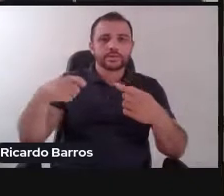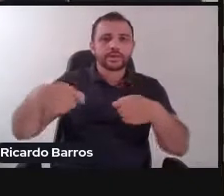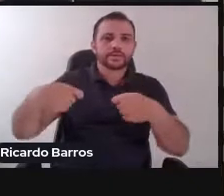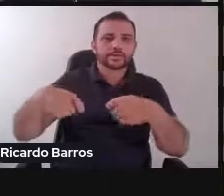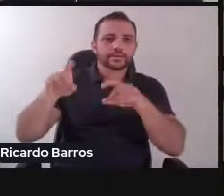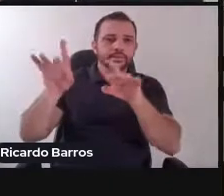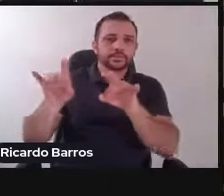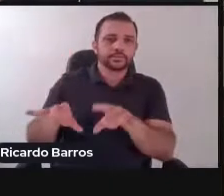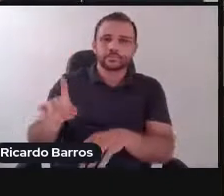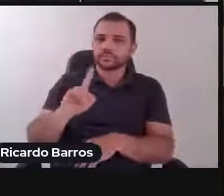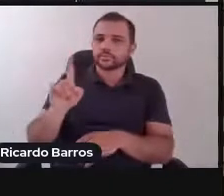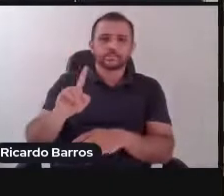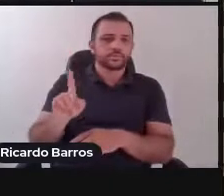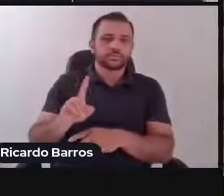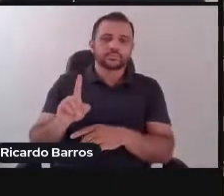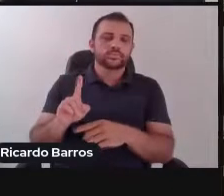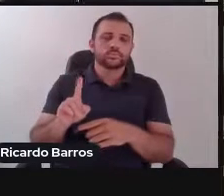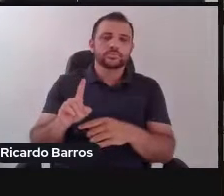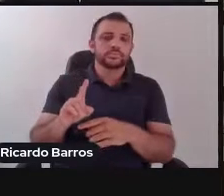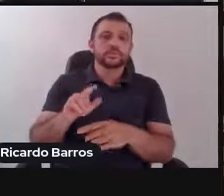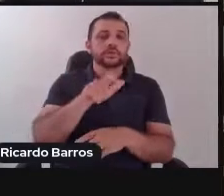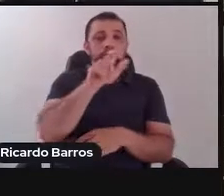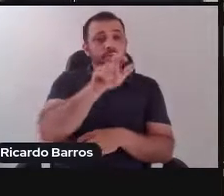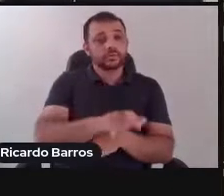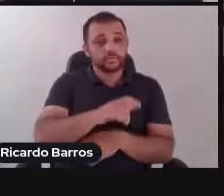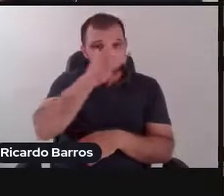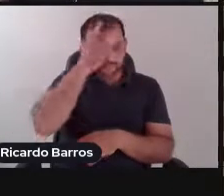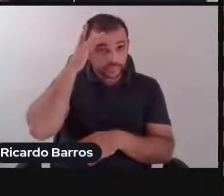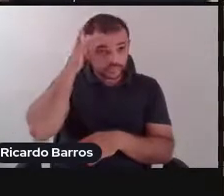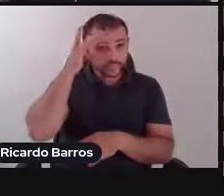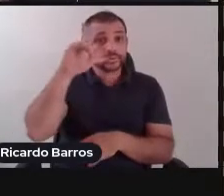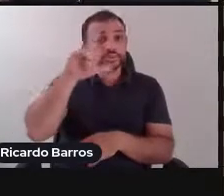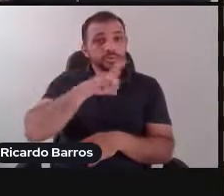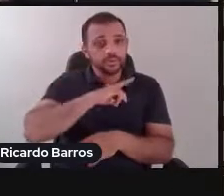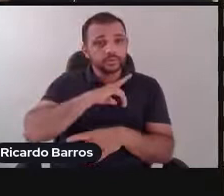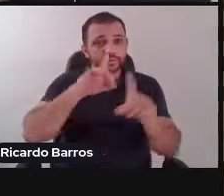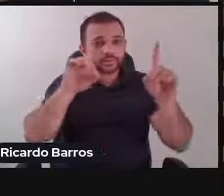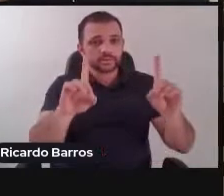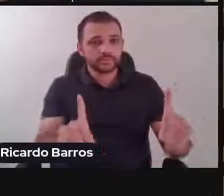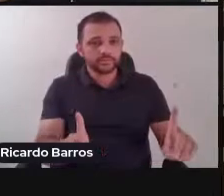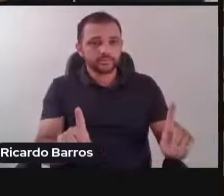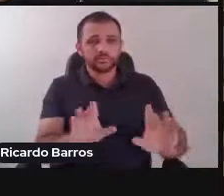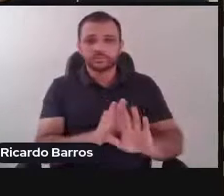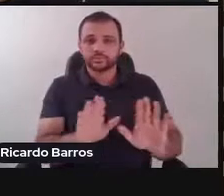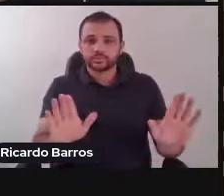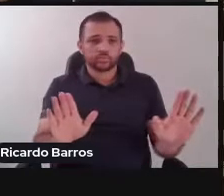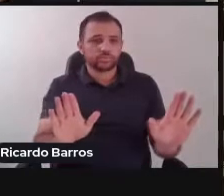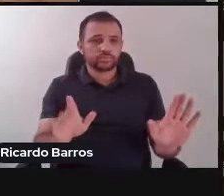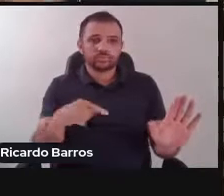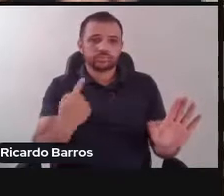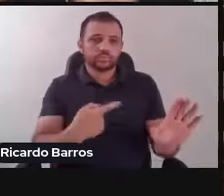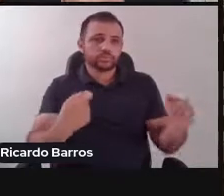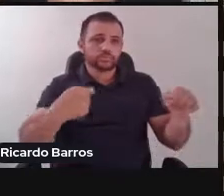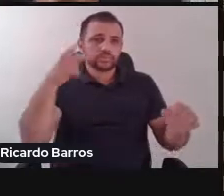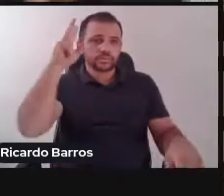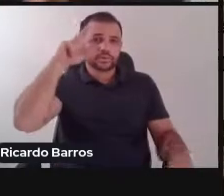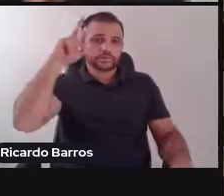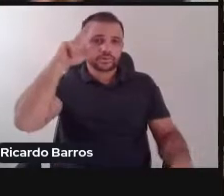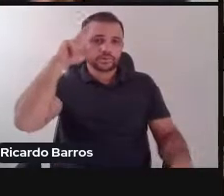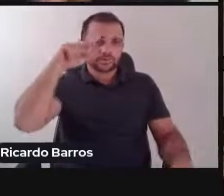deficiência, a pessoa com deficiência, essa expressão correta que nós devemos inclusive internalizar em nossas práticas